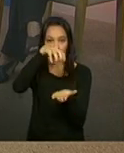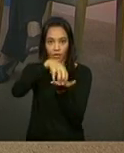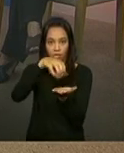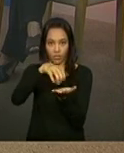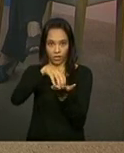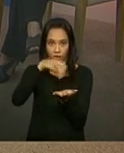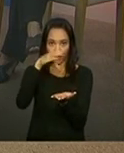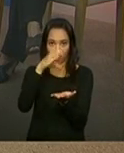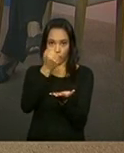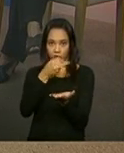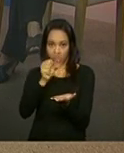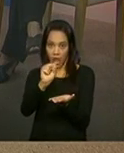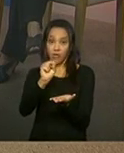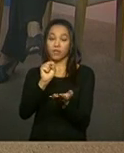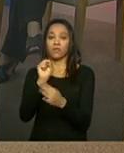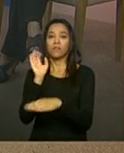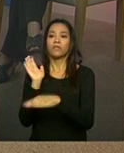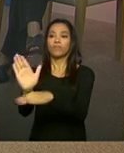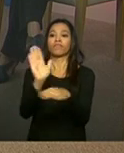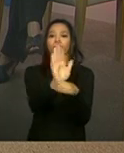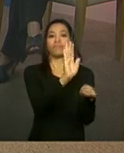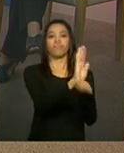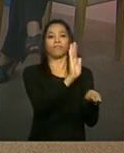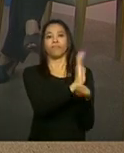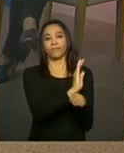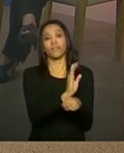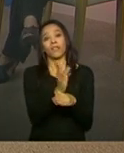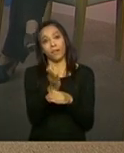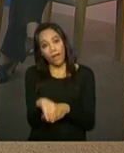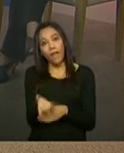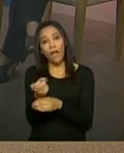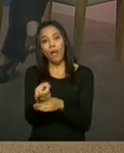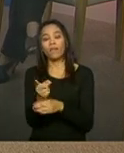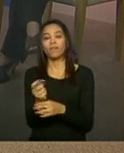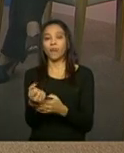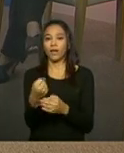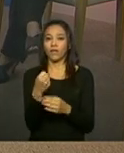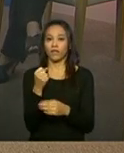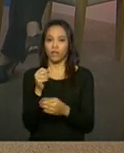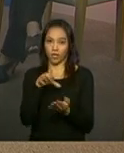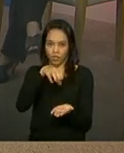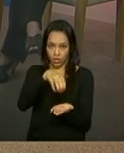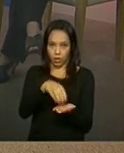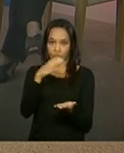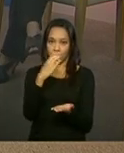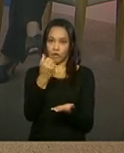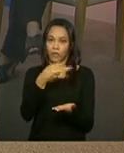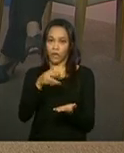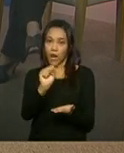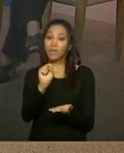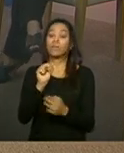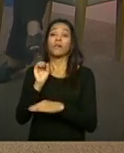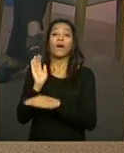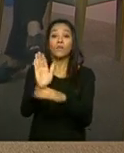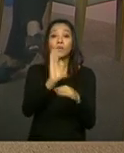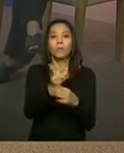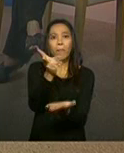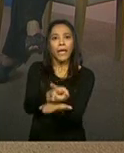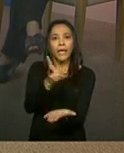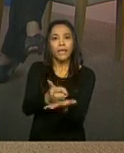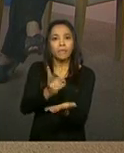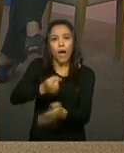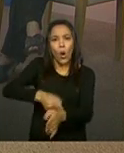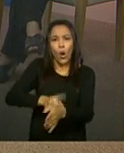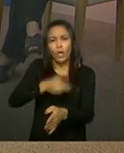Famílias referenciadas significa famílias para potenciar o atendimento no CRAS. Não necessariamente elas vão estar sendo atendidas ao mesmo tempo.